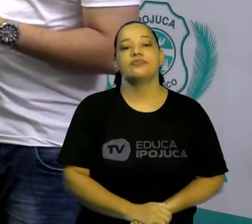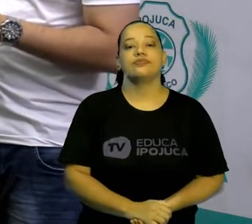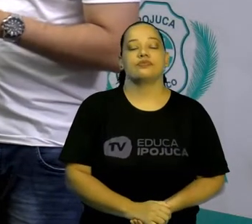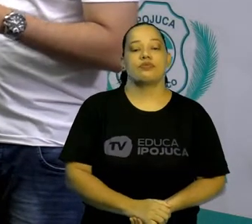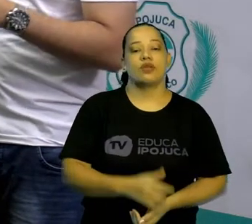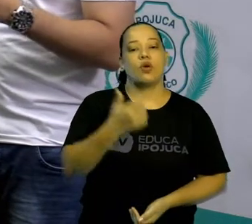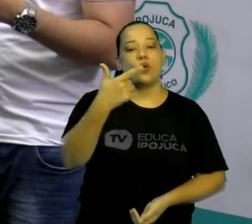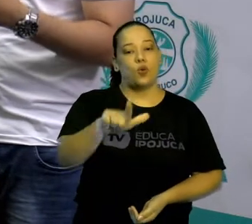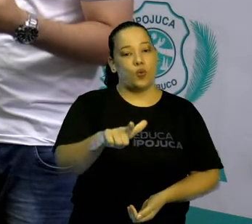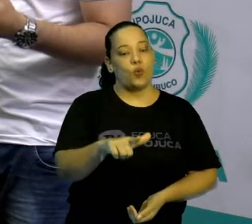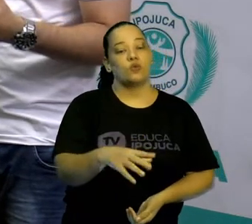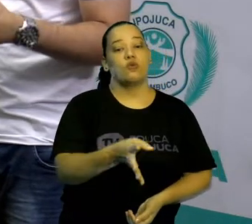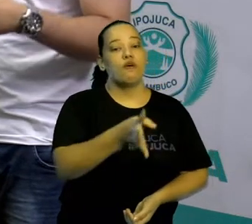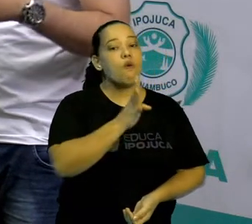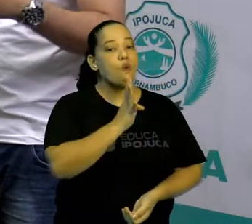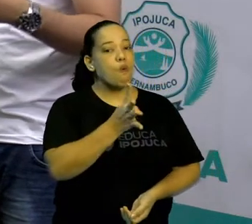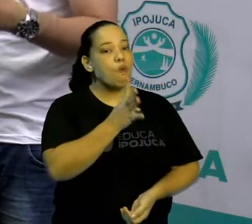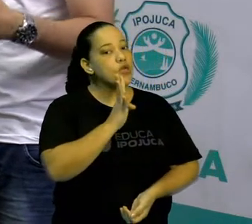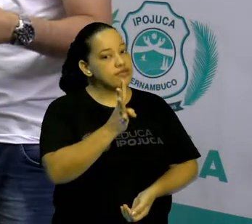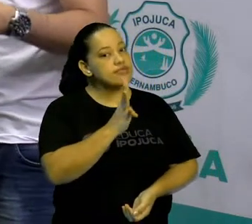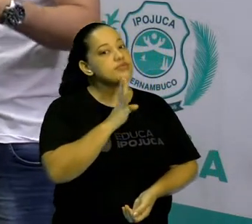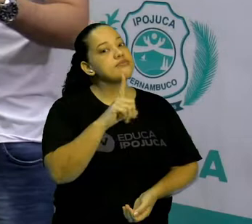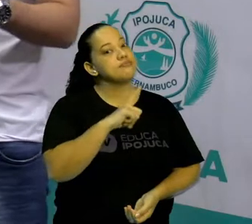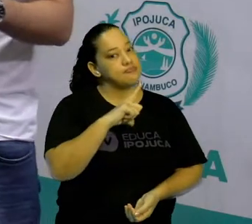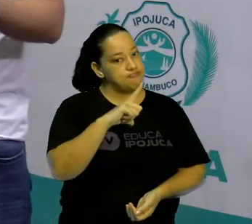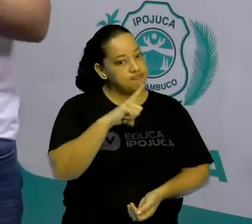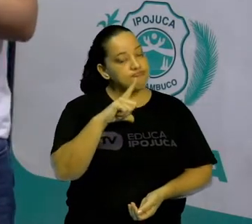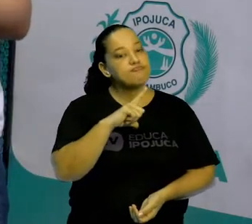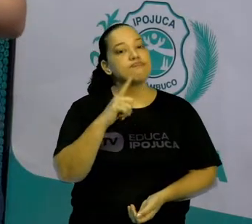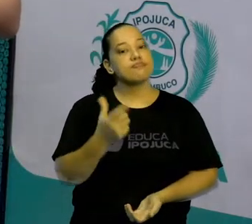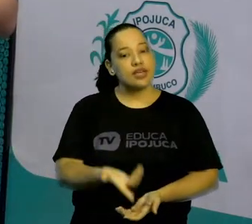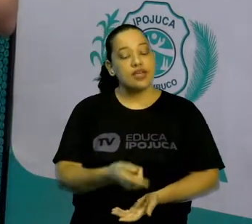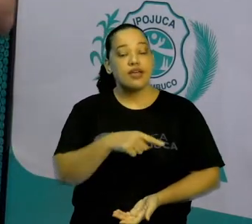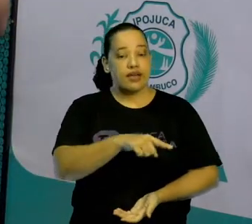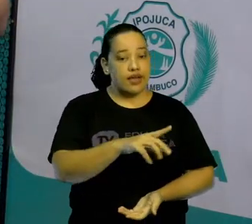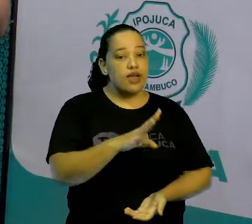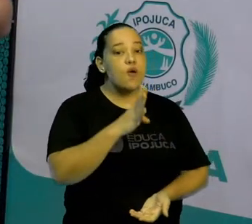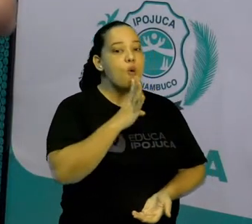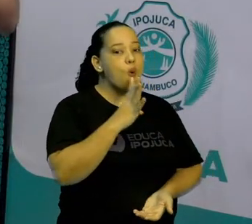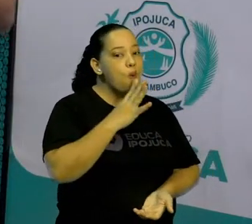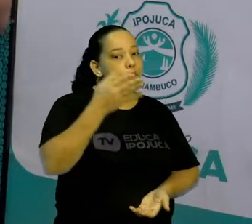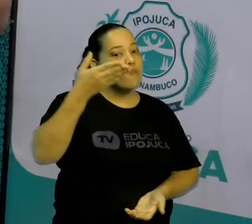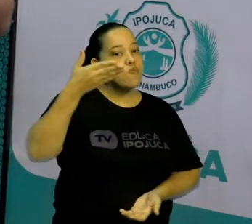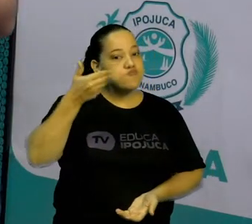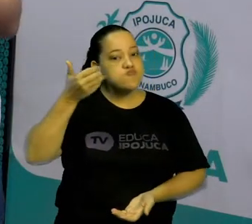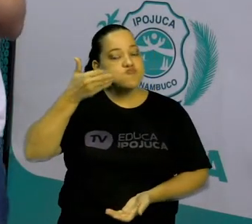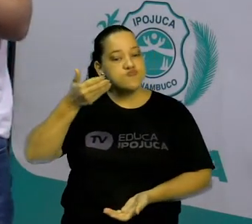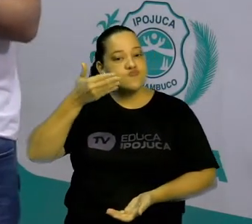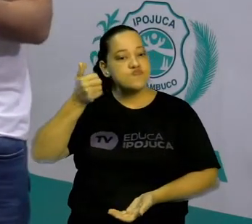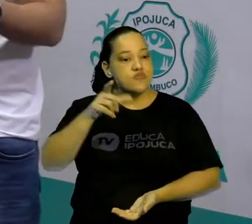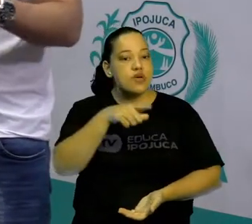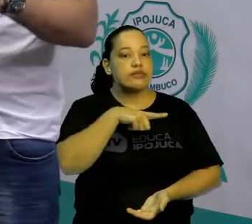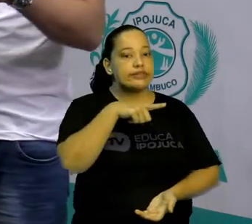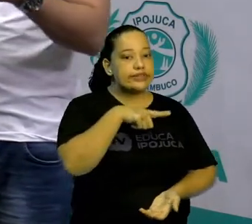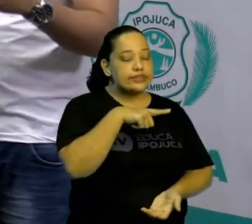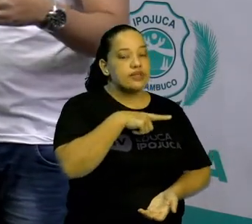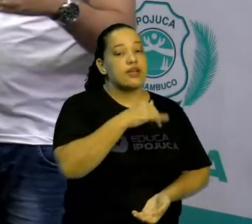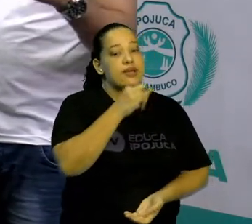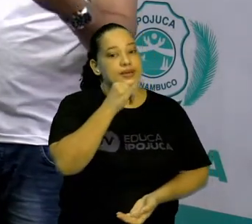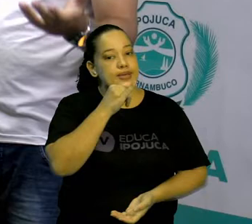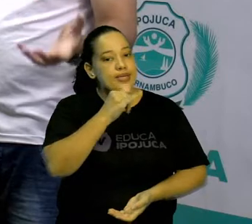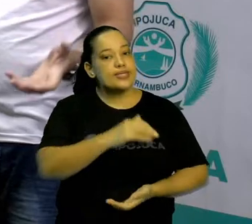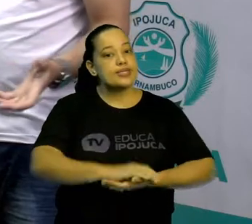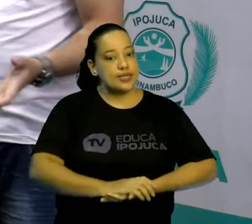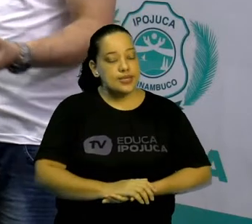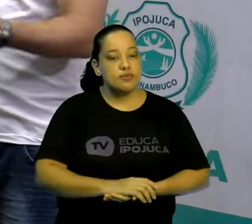é o conhecimento técnico. Os portugueses desenvolveram um grande conhecimento técnico para as navegações, por exemplo,